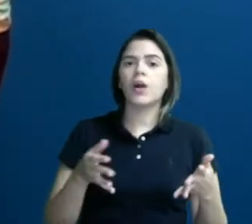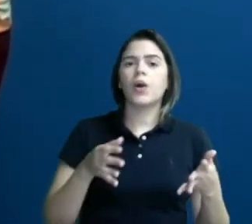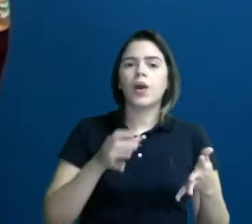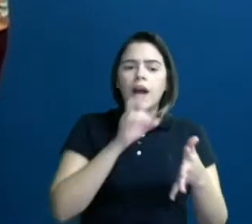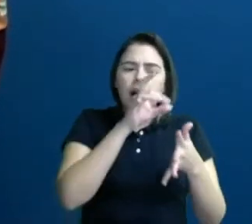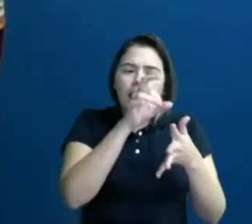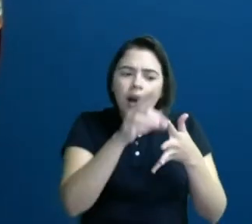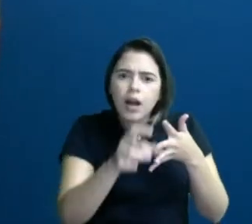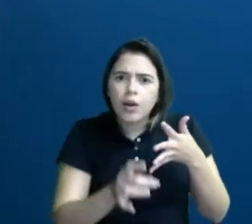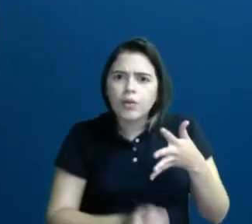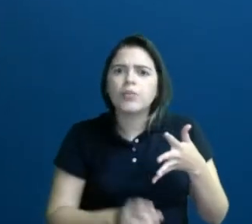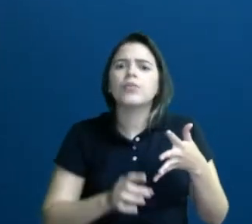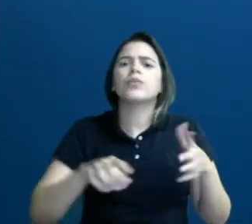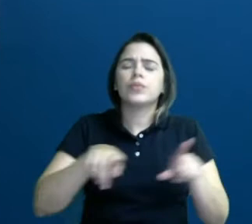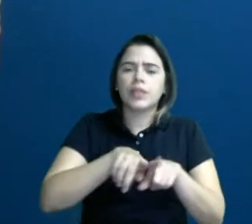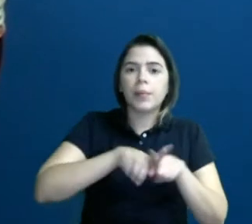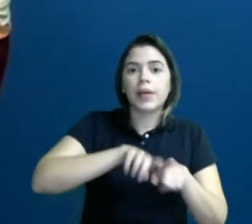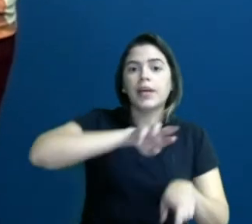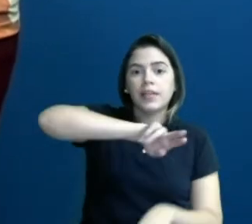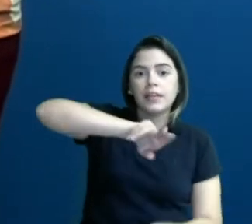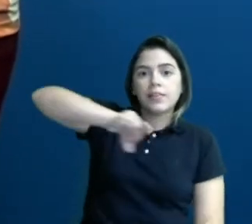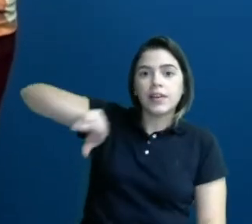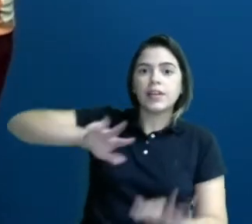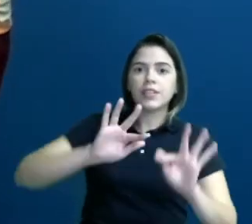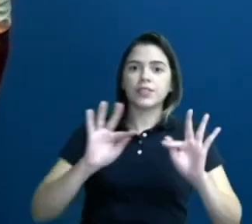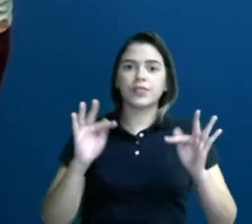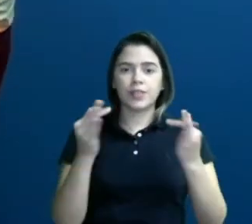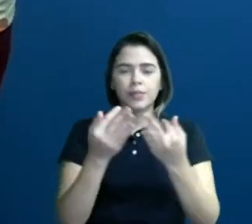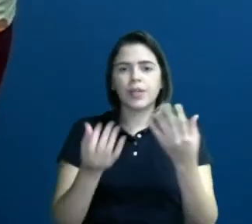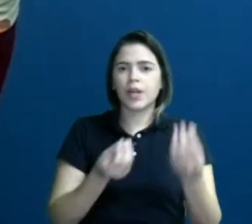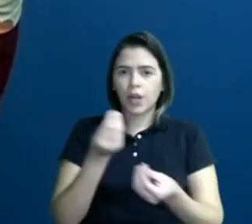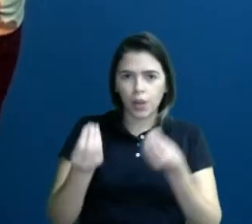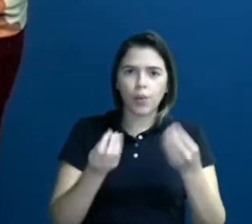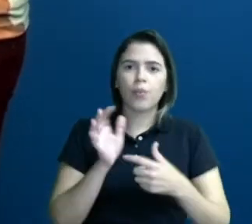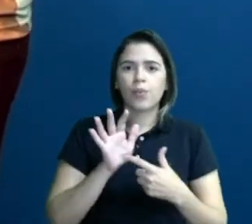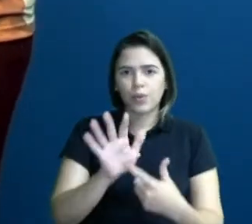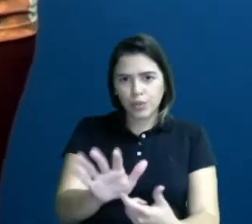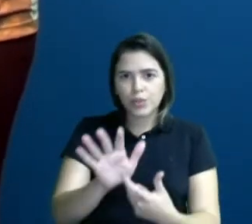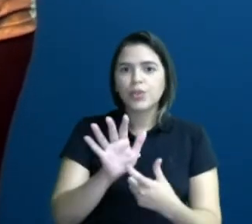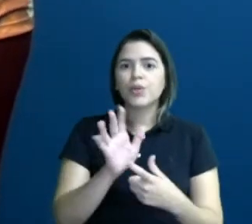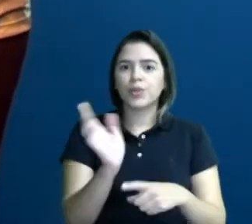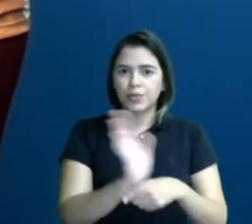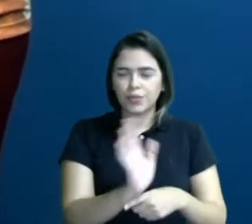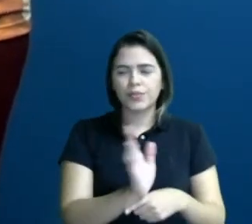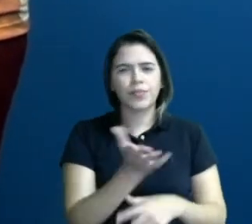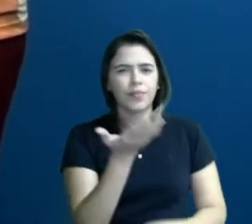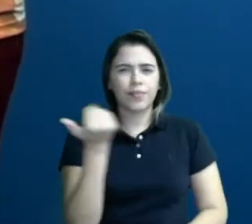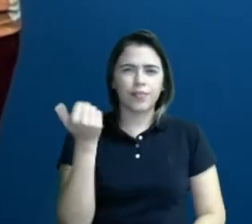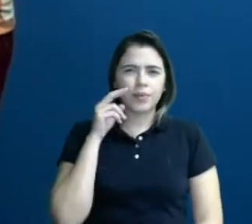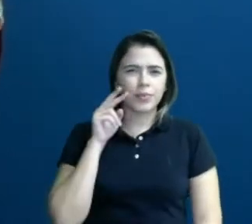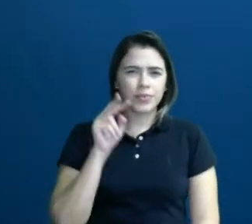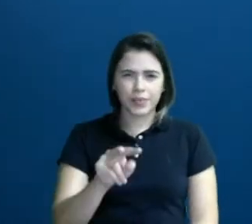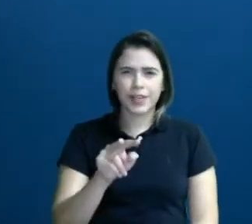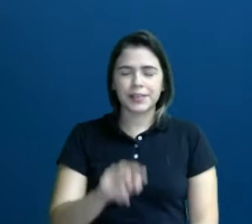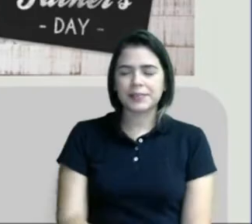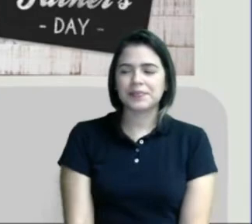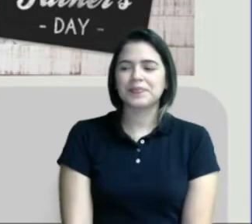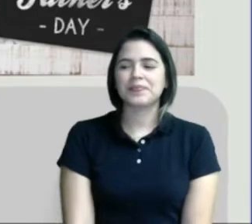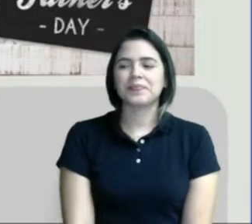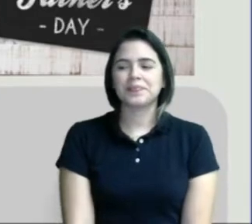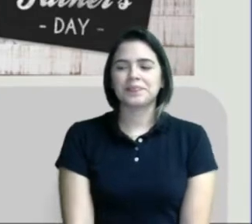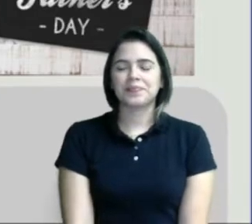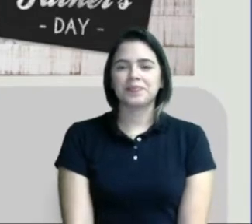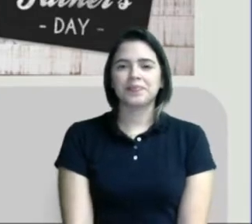pais, certo? E diferentes tipos de família também, como mostrou lá no vídeo. Então, vamos ver alguns tipos desses pais, vamos ver.